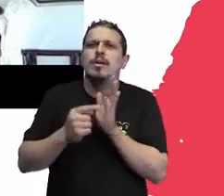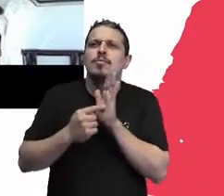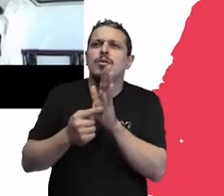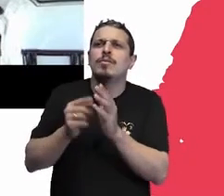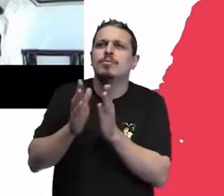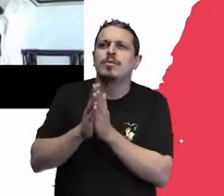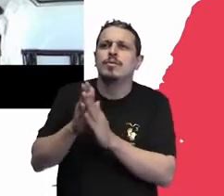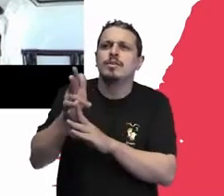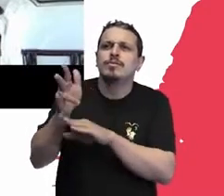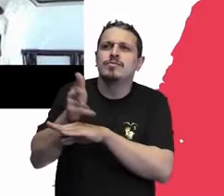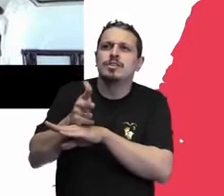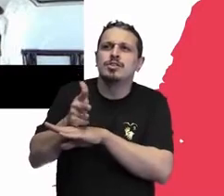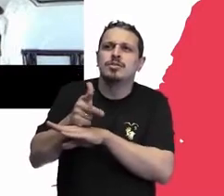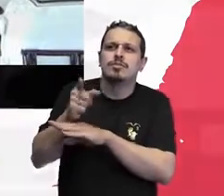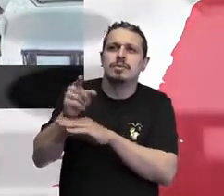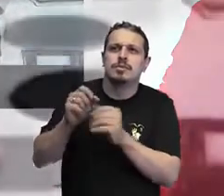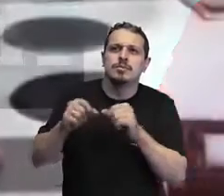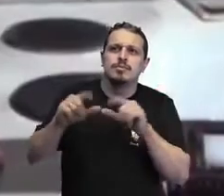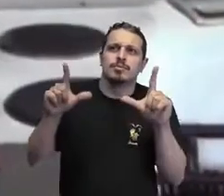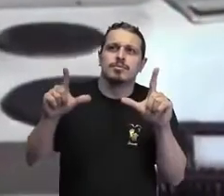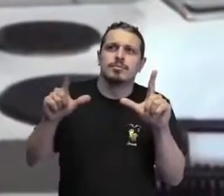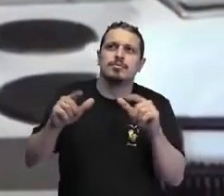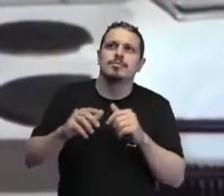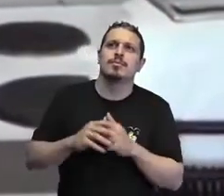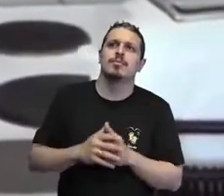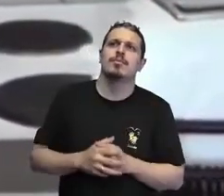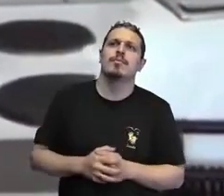imagem, a gente pode até acelerar.